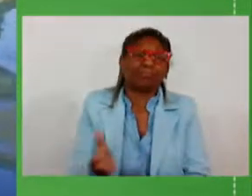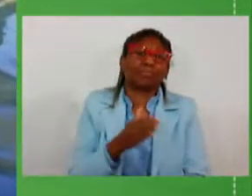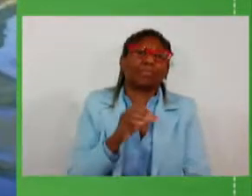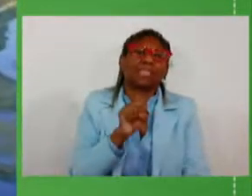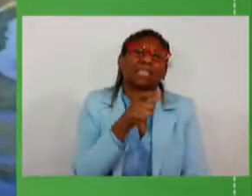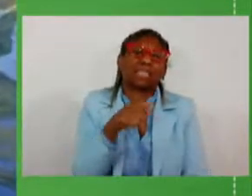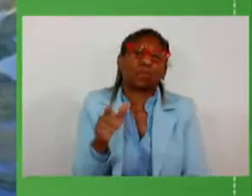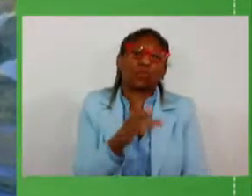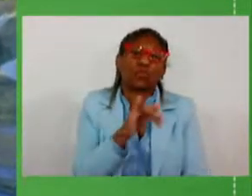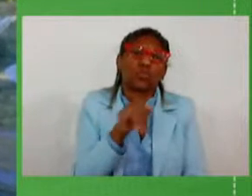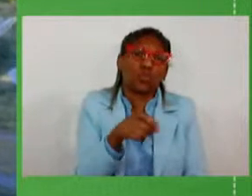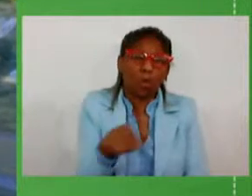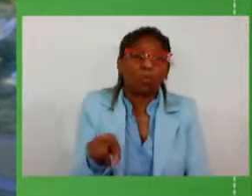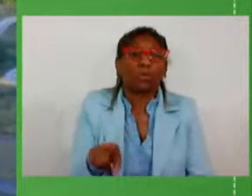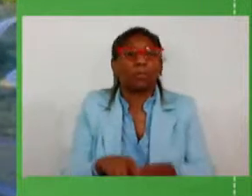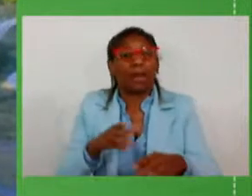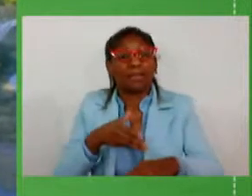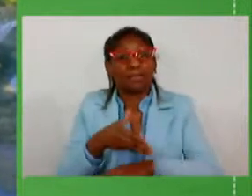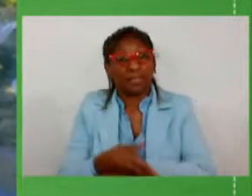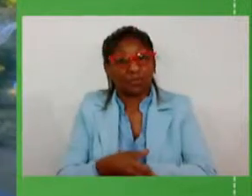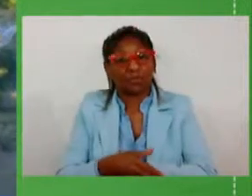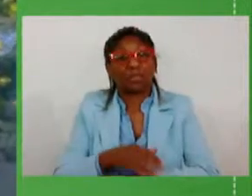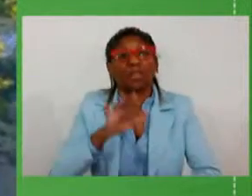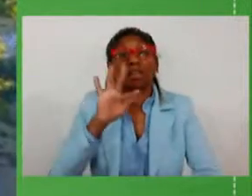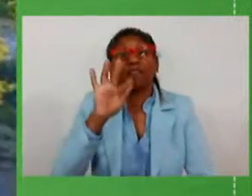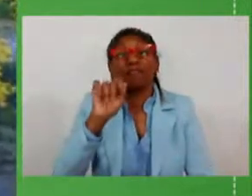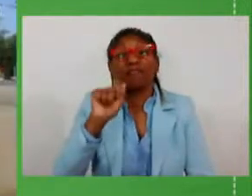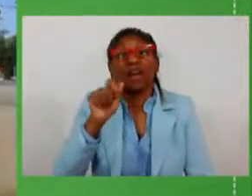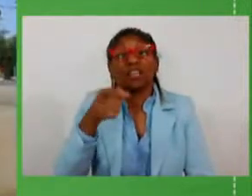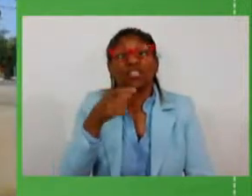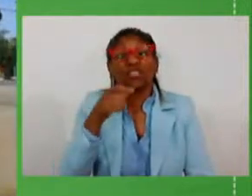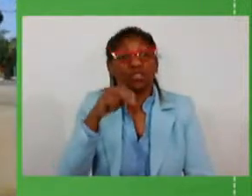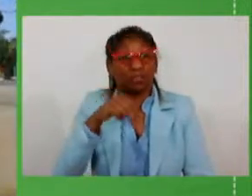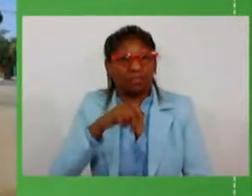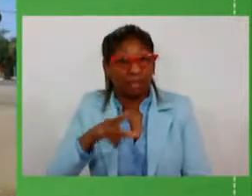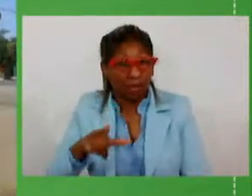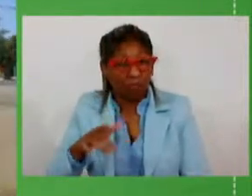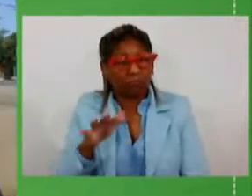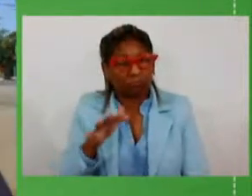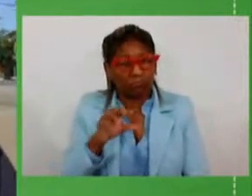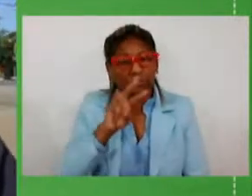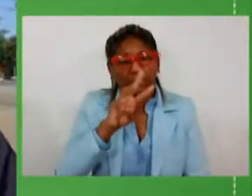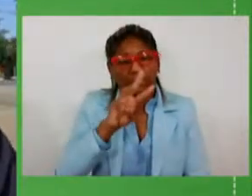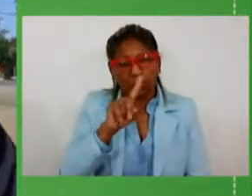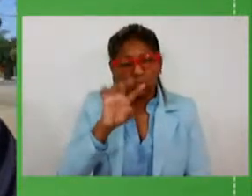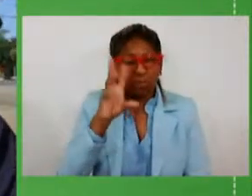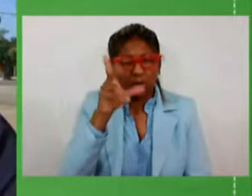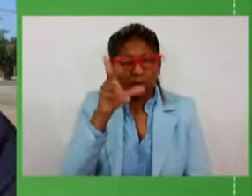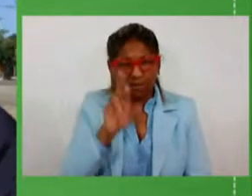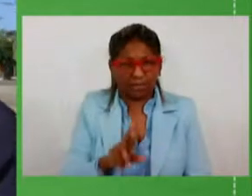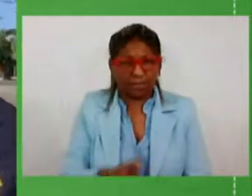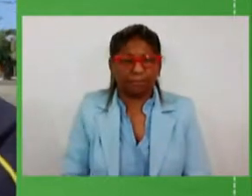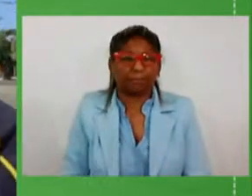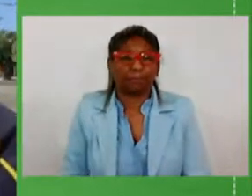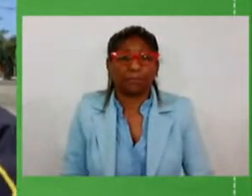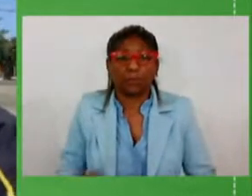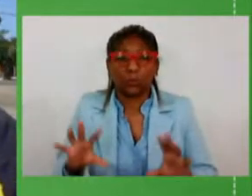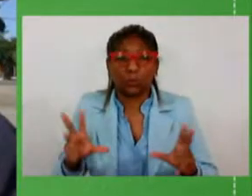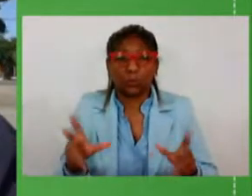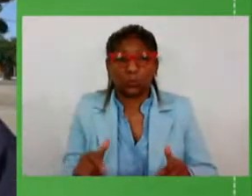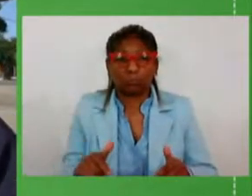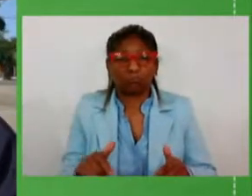e também o acesso a faxinal do Soturno tem uma previsão de investimentos de 31 milhões de reais tudo que vivem juntas